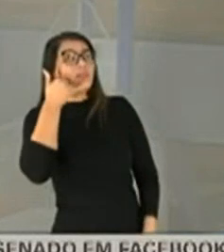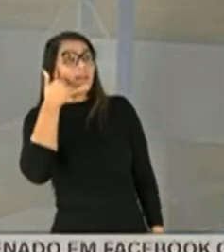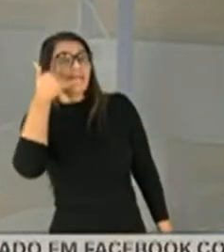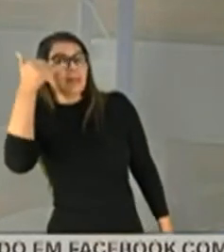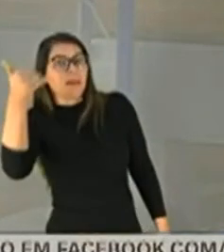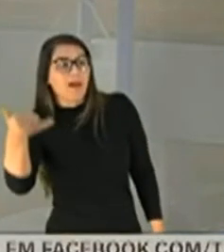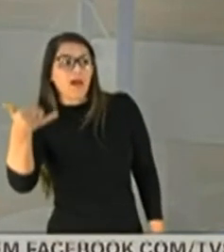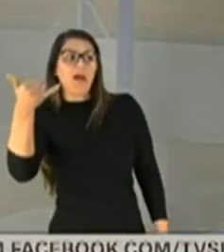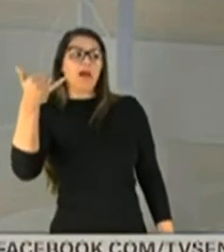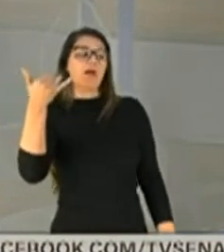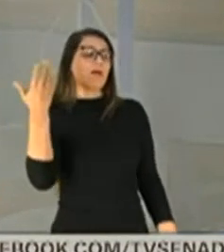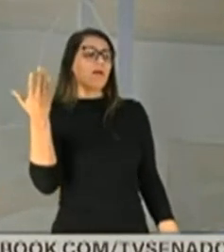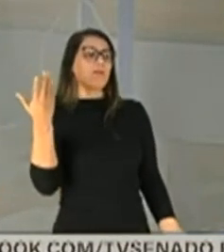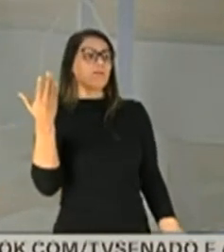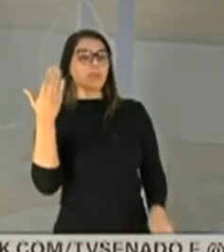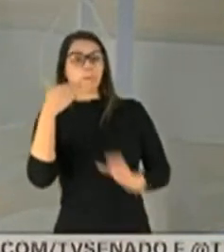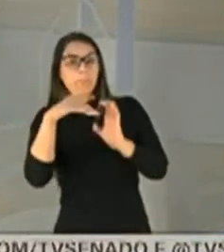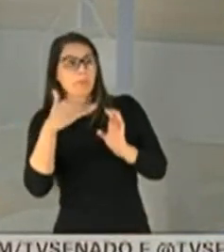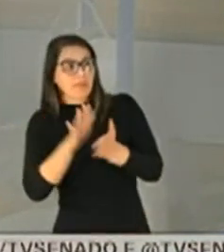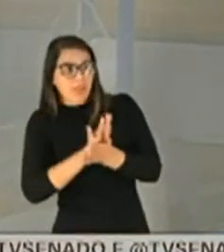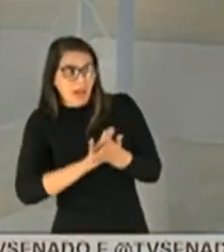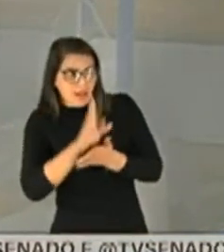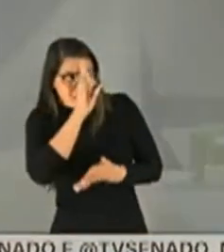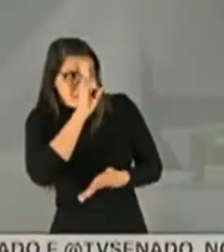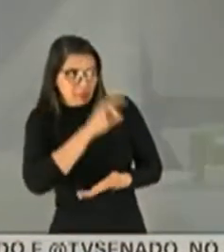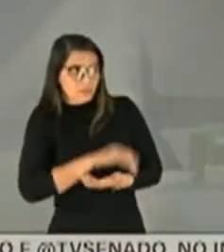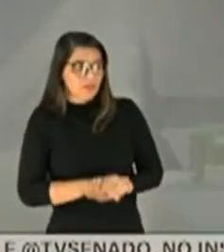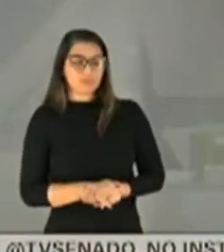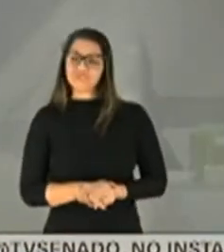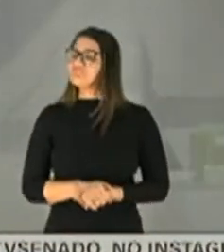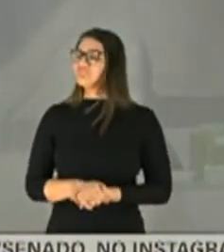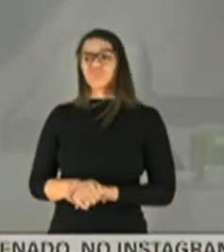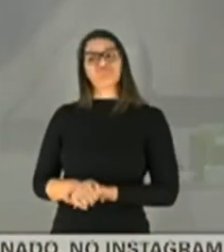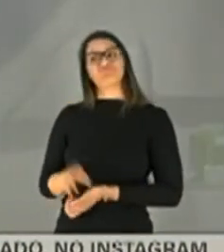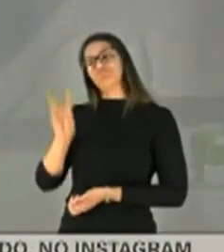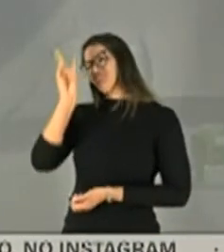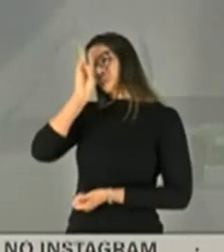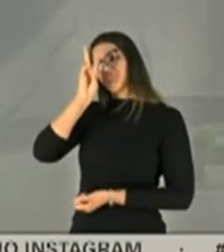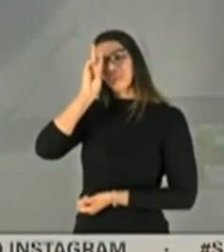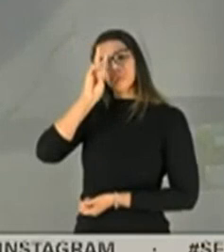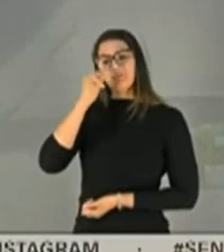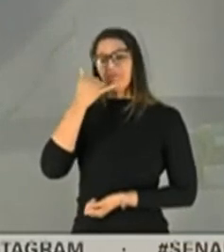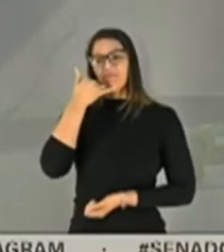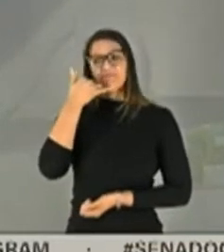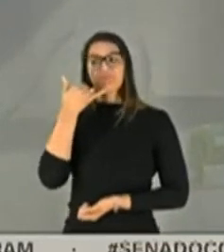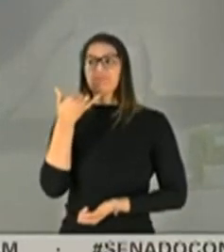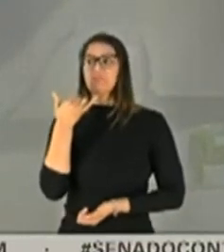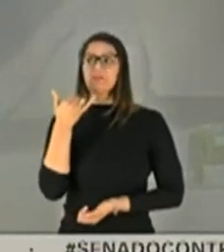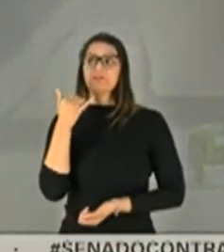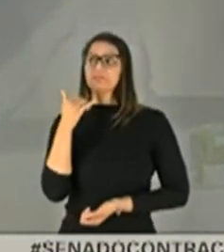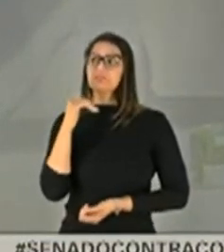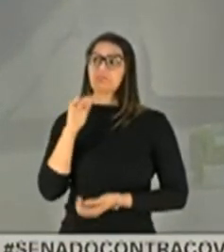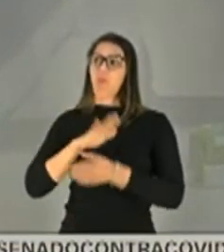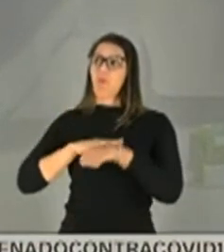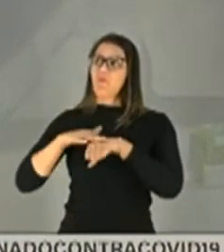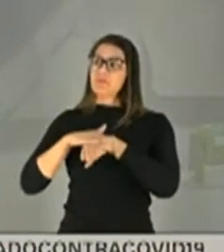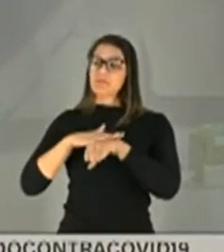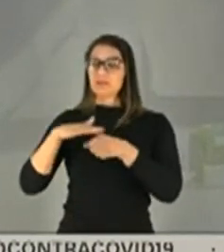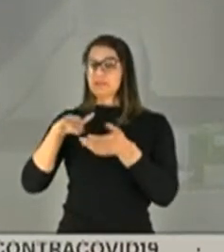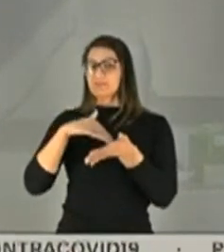ligação. O senhor lembra? Não, eu não me recordo de nunca ter falado com nenhum secretário de Saúde, inclusive.